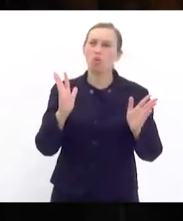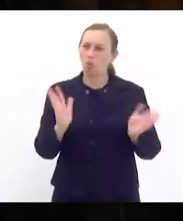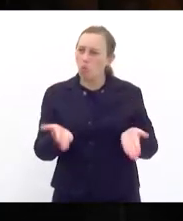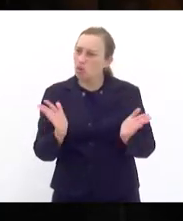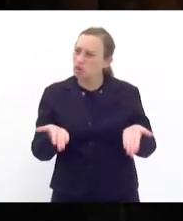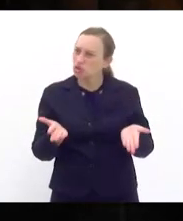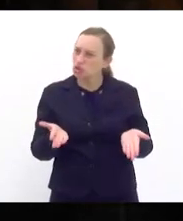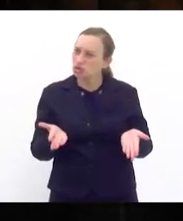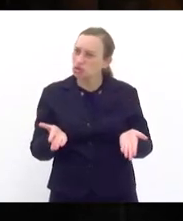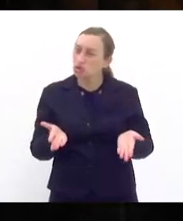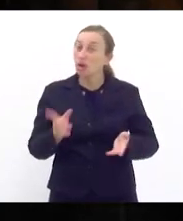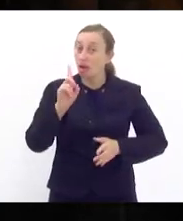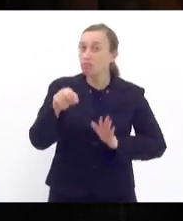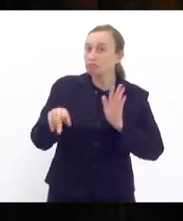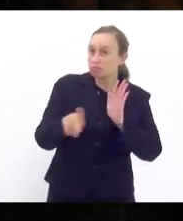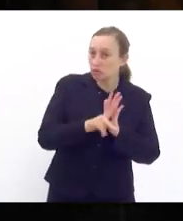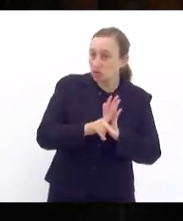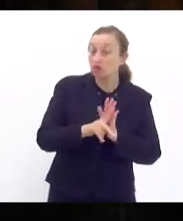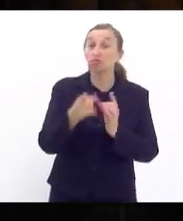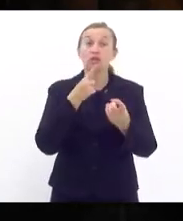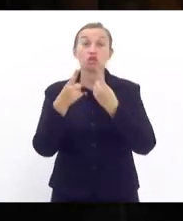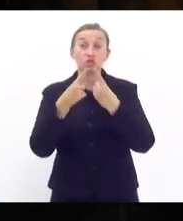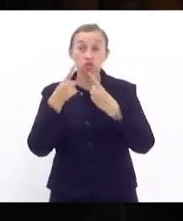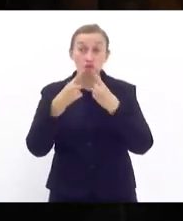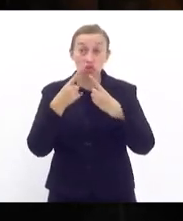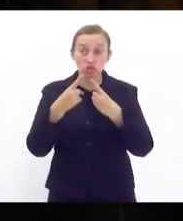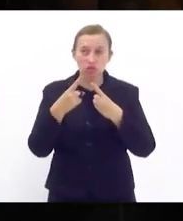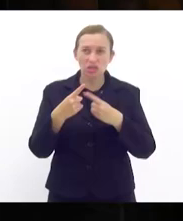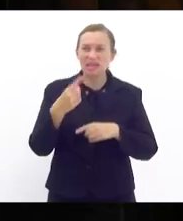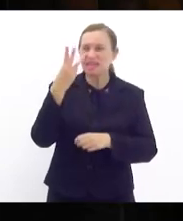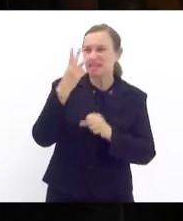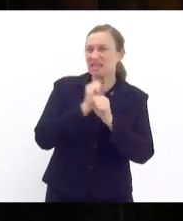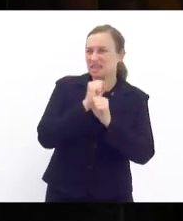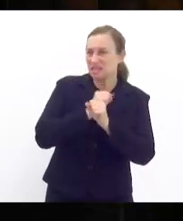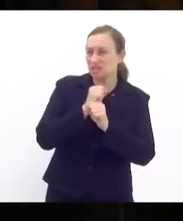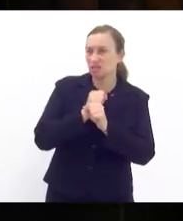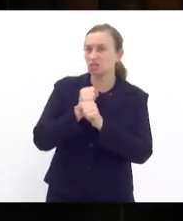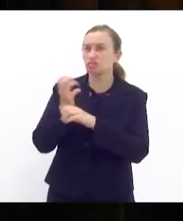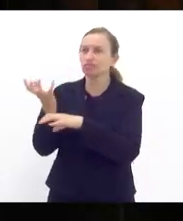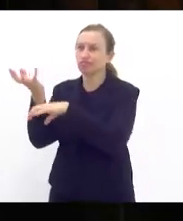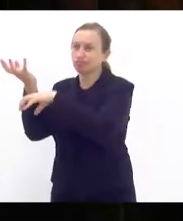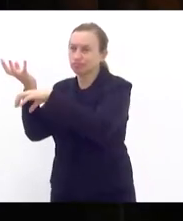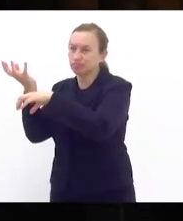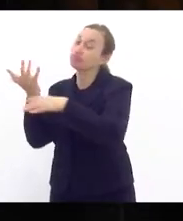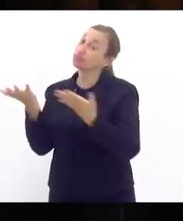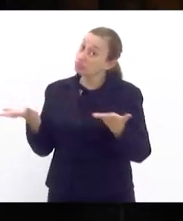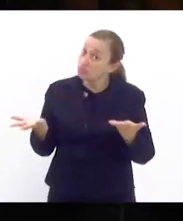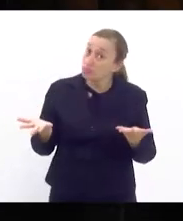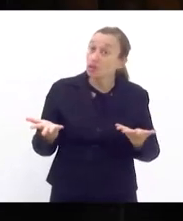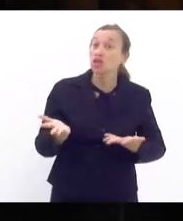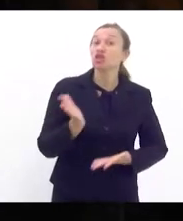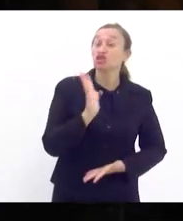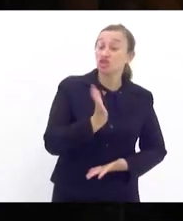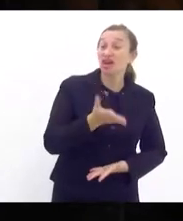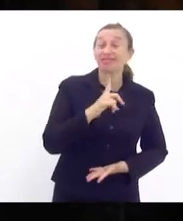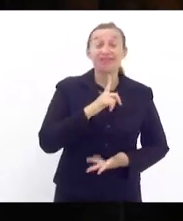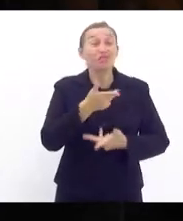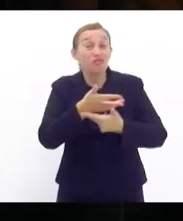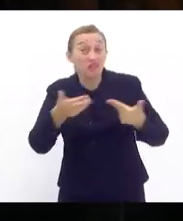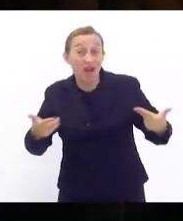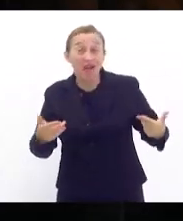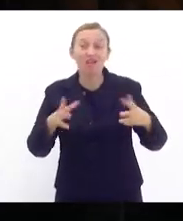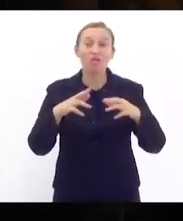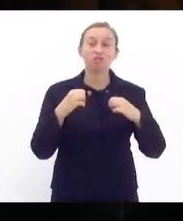é esse é um projeto que está sendo discutido há cerca de 3 anos no Congresso Nacional que a gente já teve várias